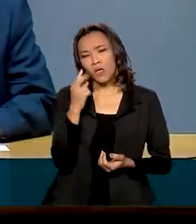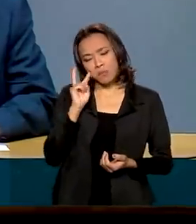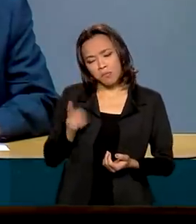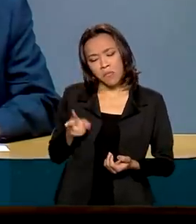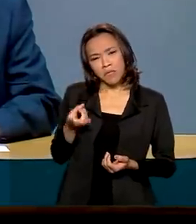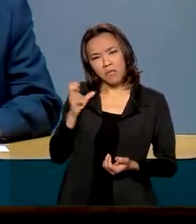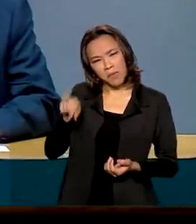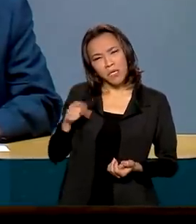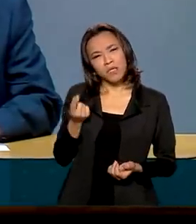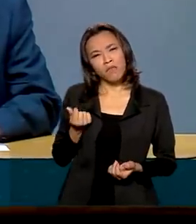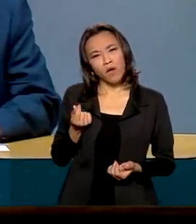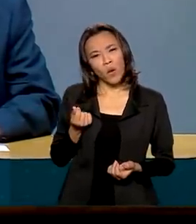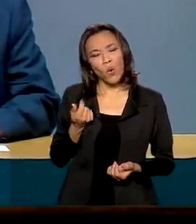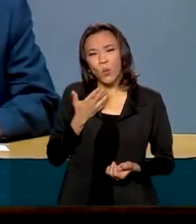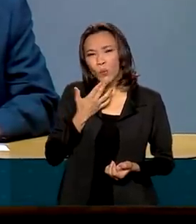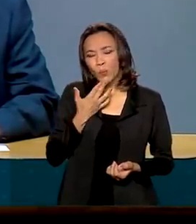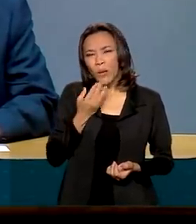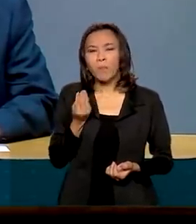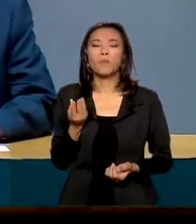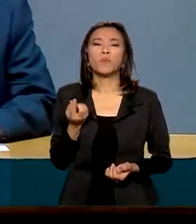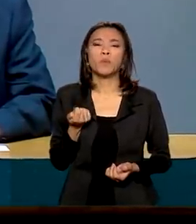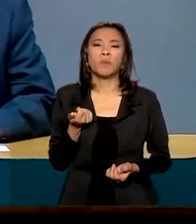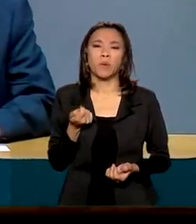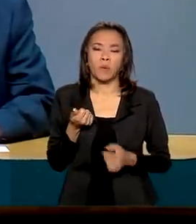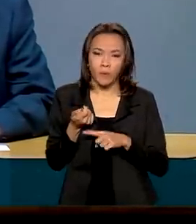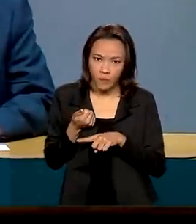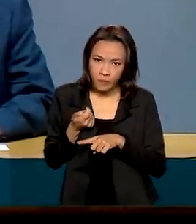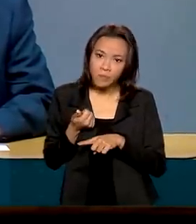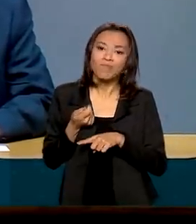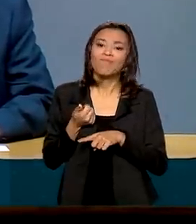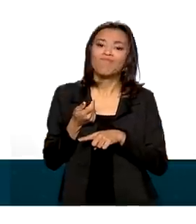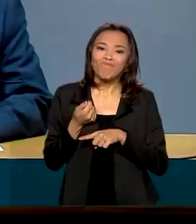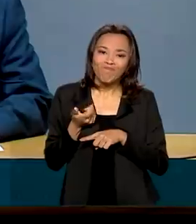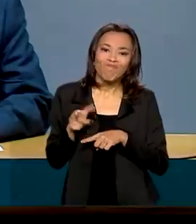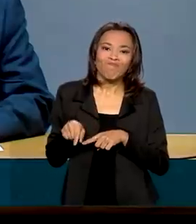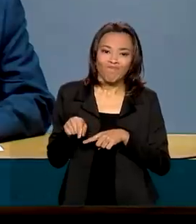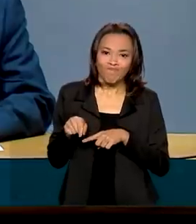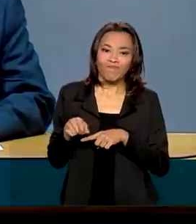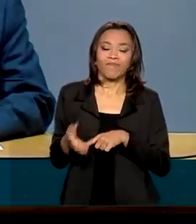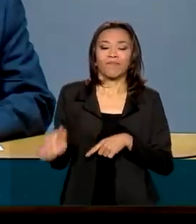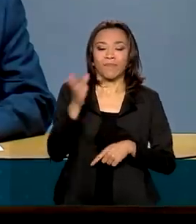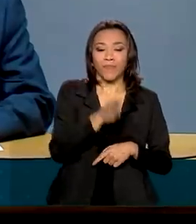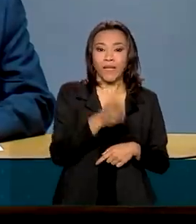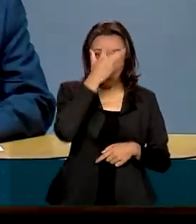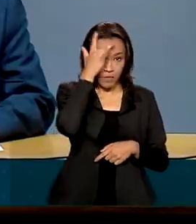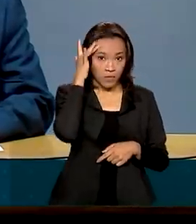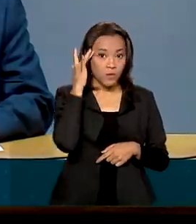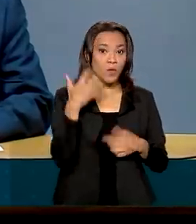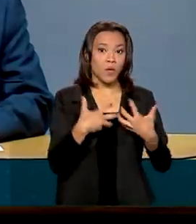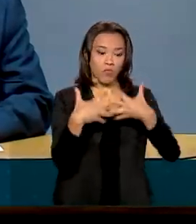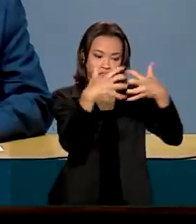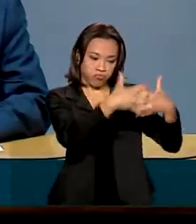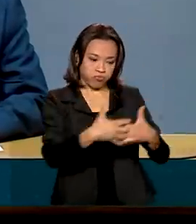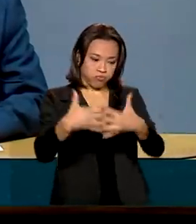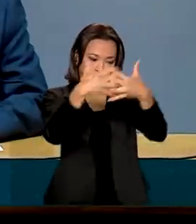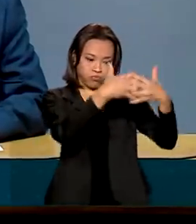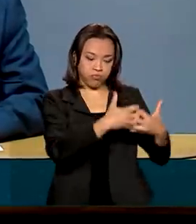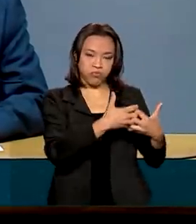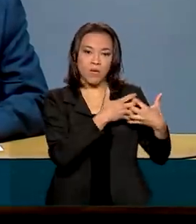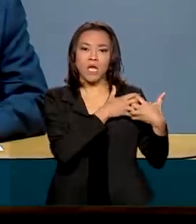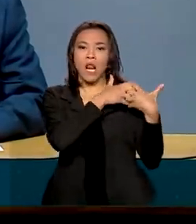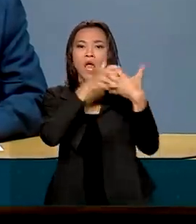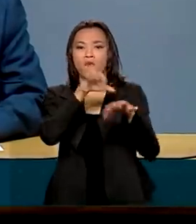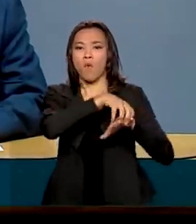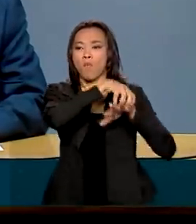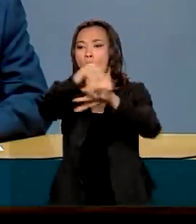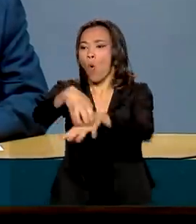como realmente insuficiente para o mínimo. E o caminhoneiro que transporta a carga